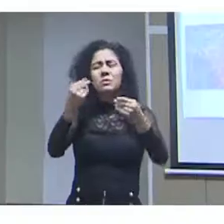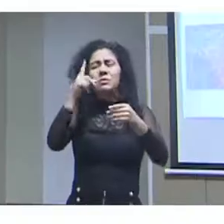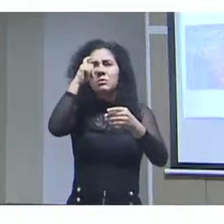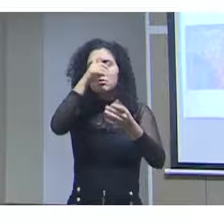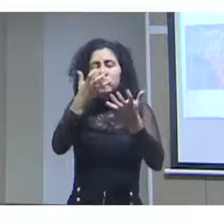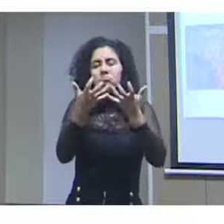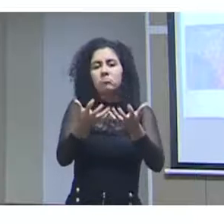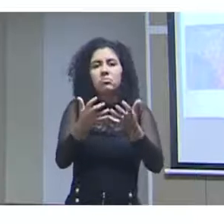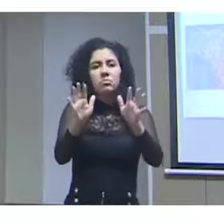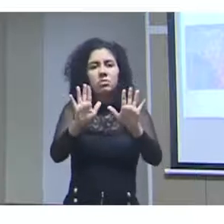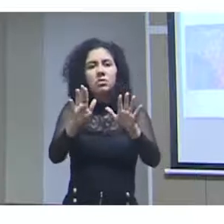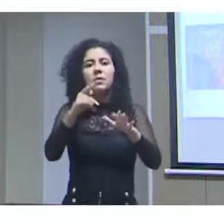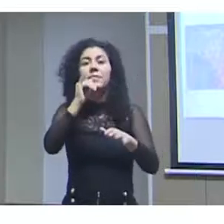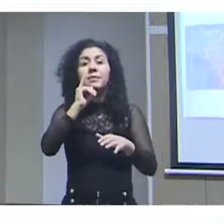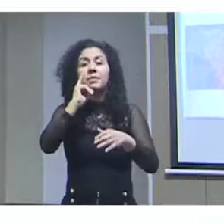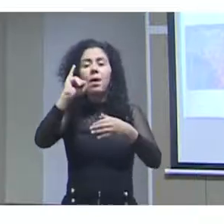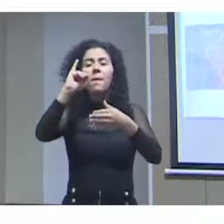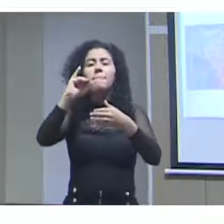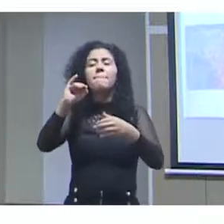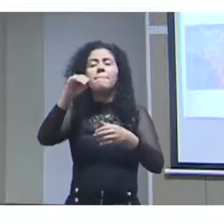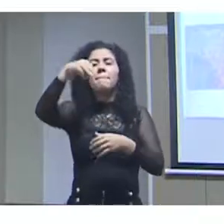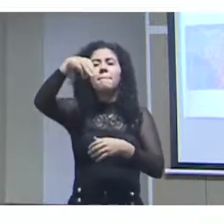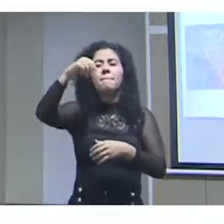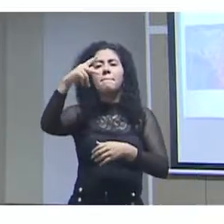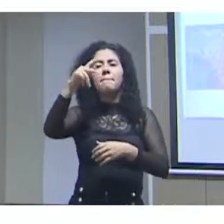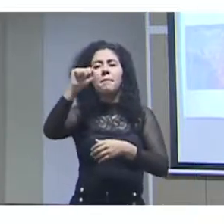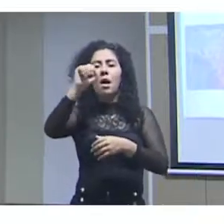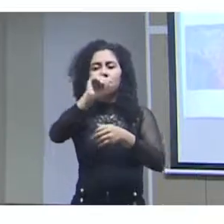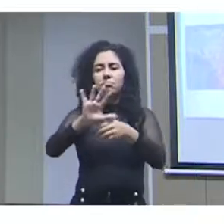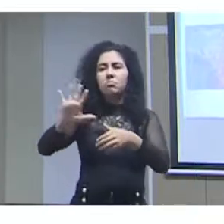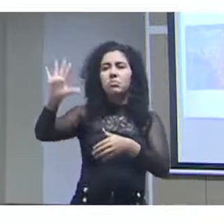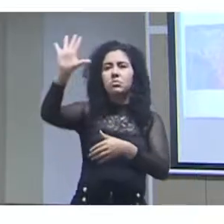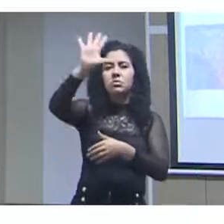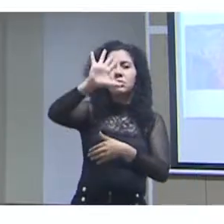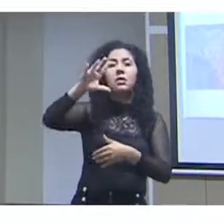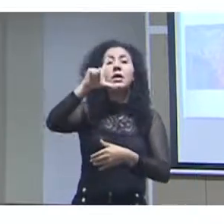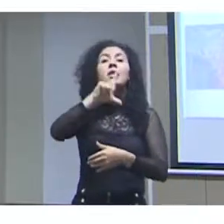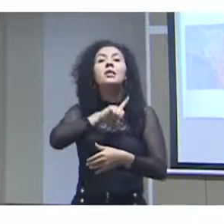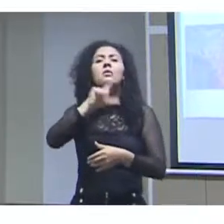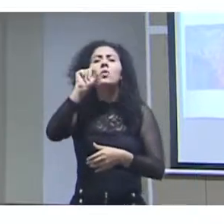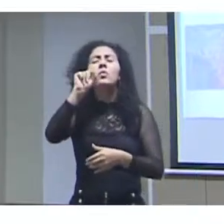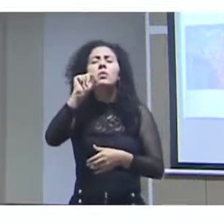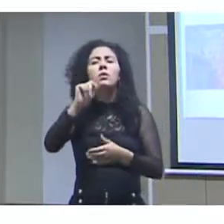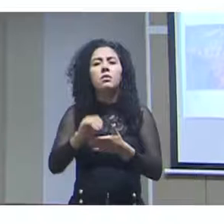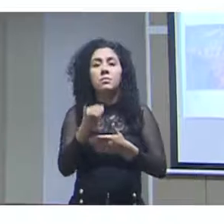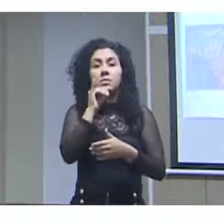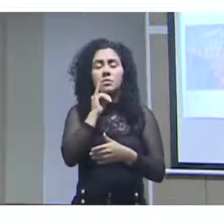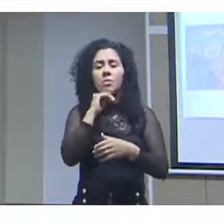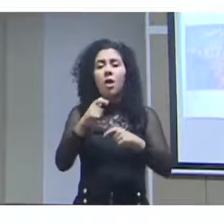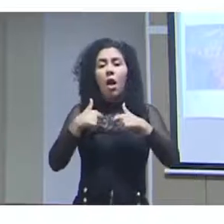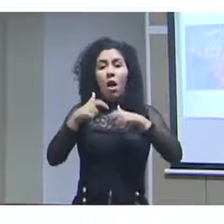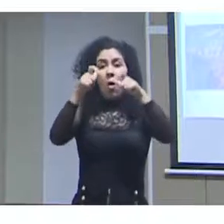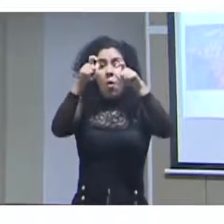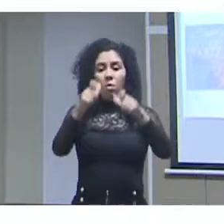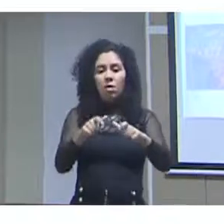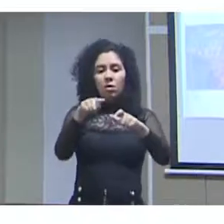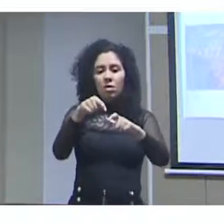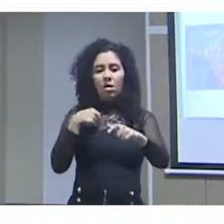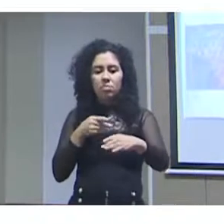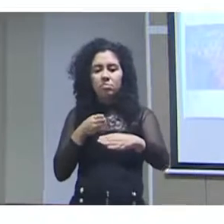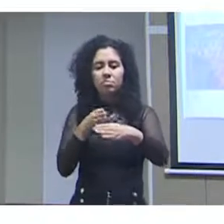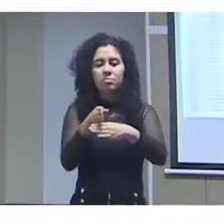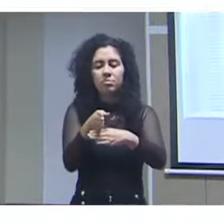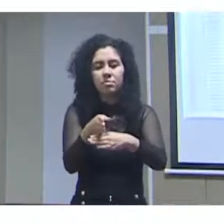a visualização por meio de mapas, porque ela nos coloca um contexto, ela traz o contexto local, e aí eu vou dar um